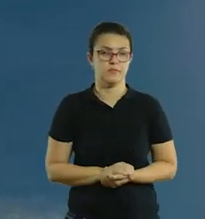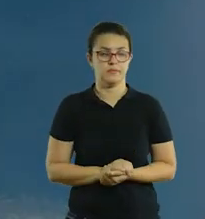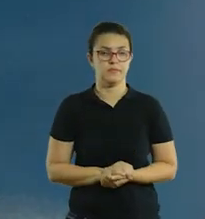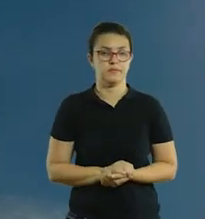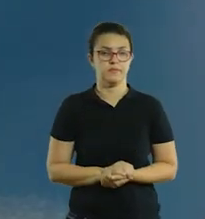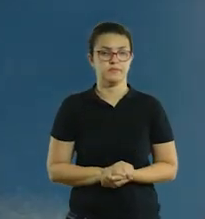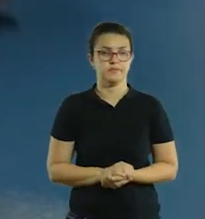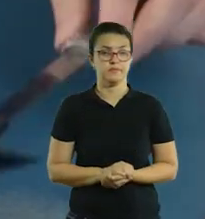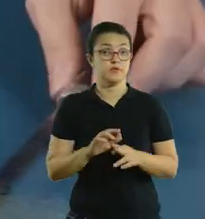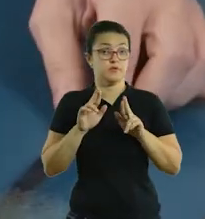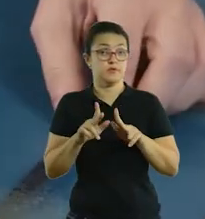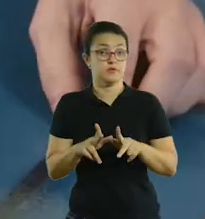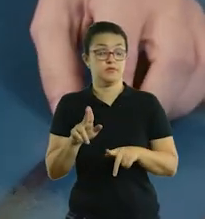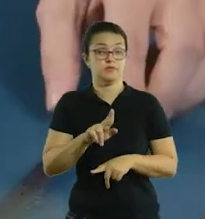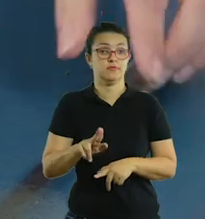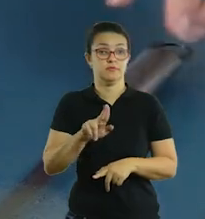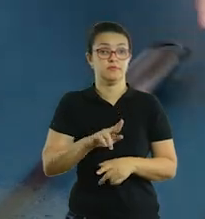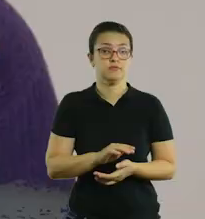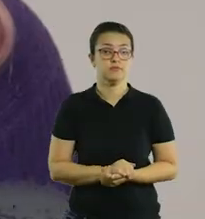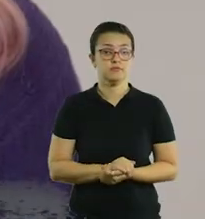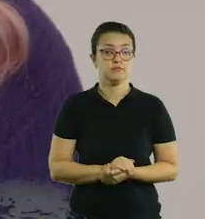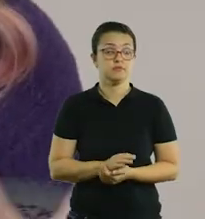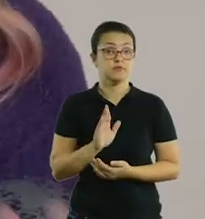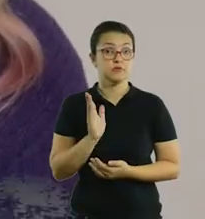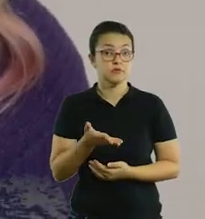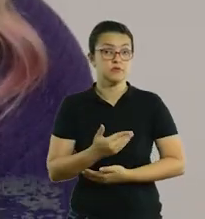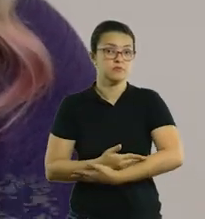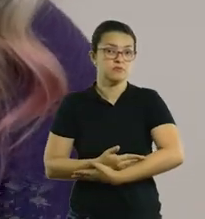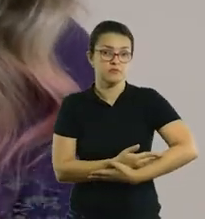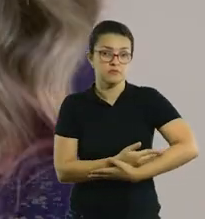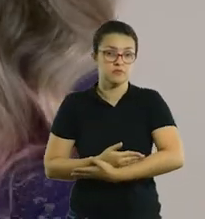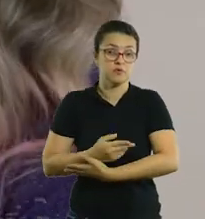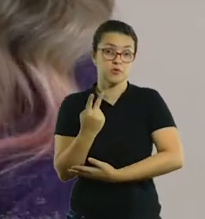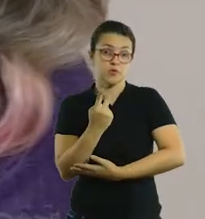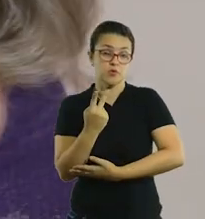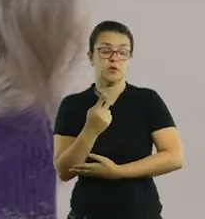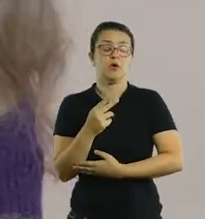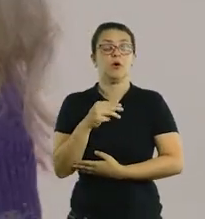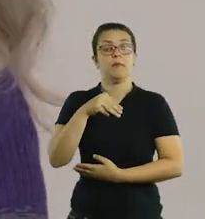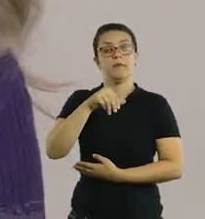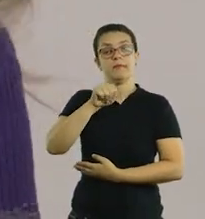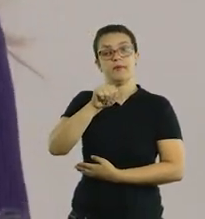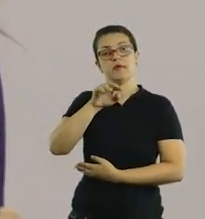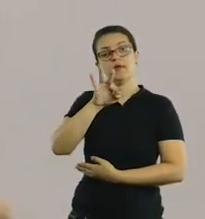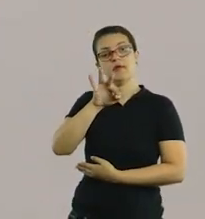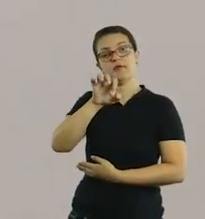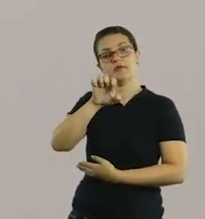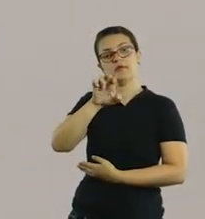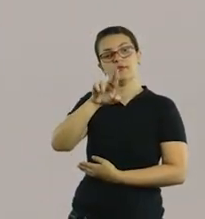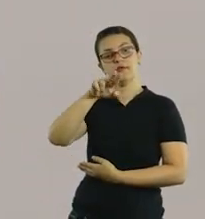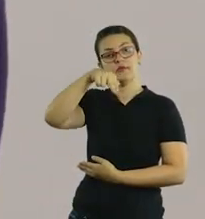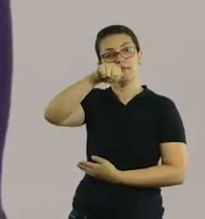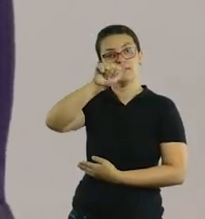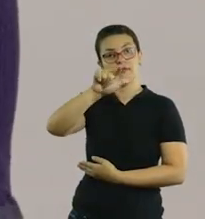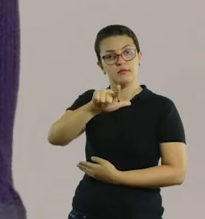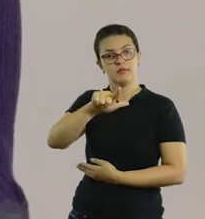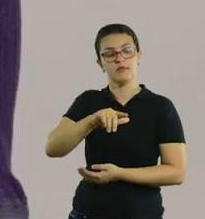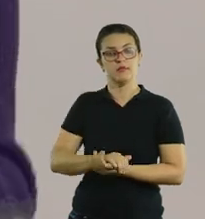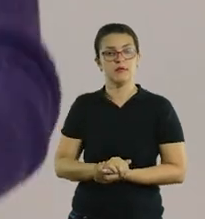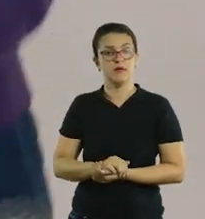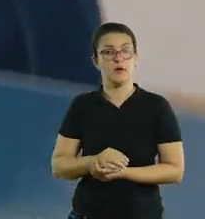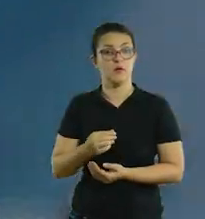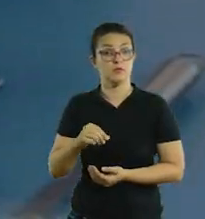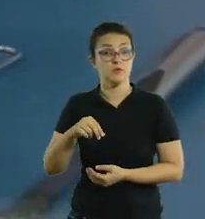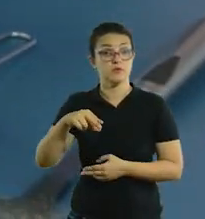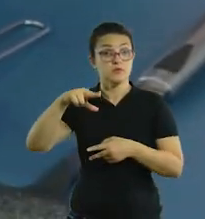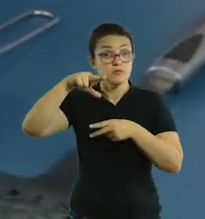outros espaços, materiais diferentes. E para as crianças de berçário 2 e maternal, você pode já acrescentar o prendedor